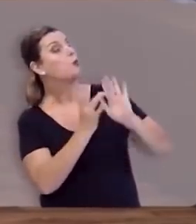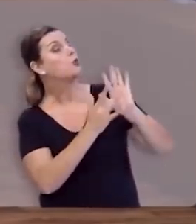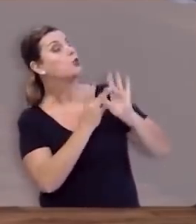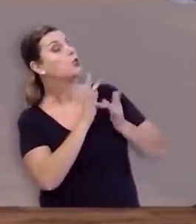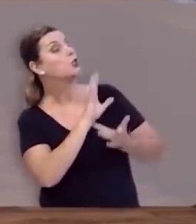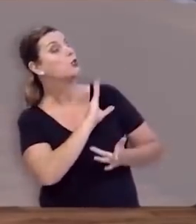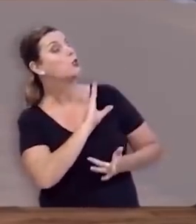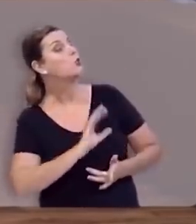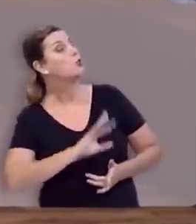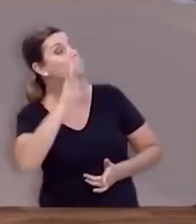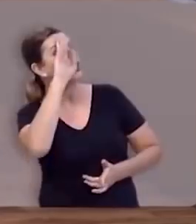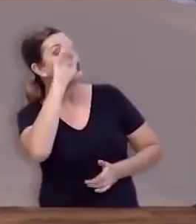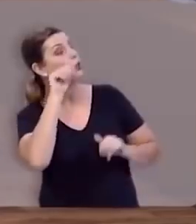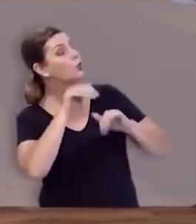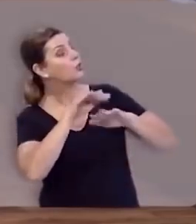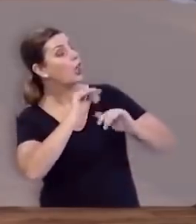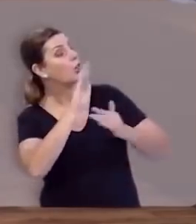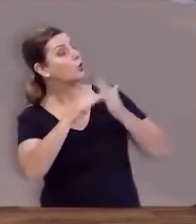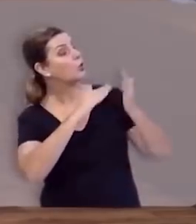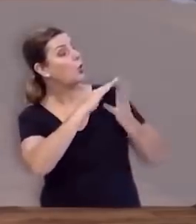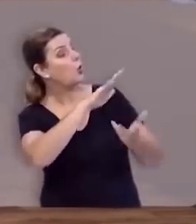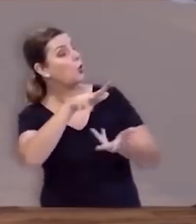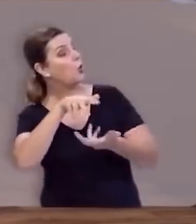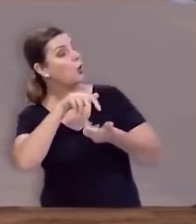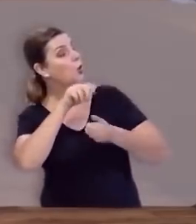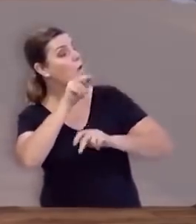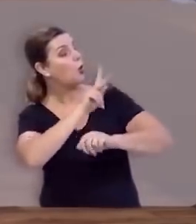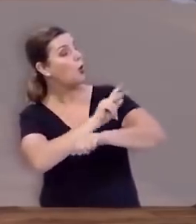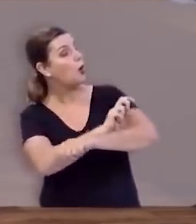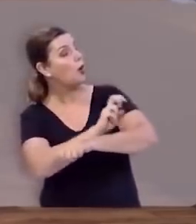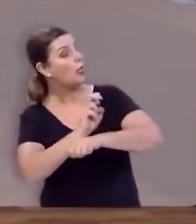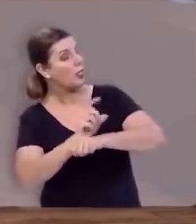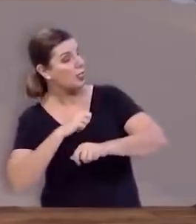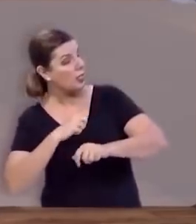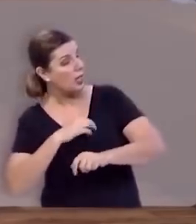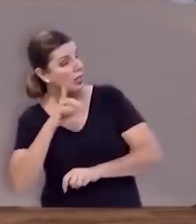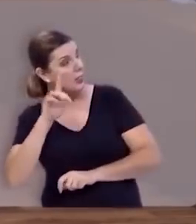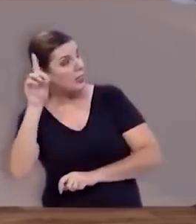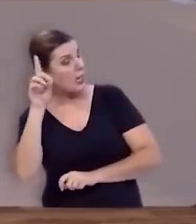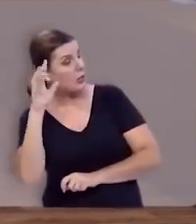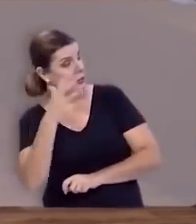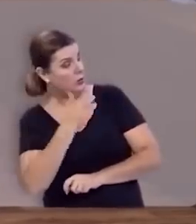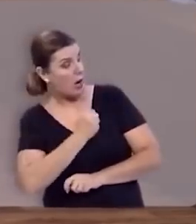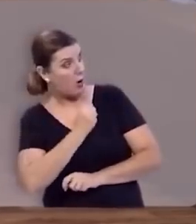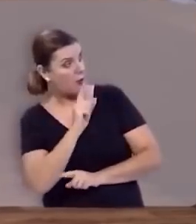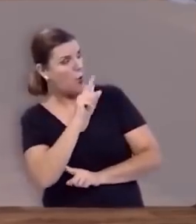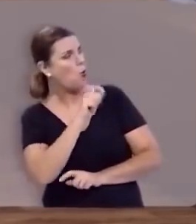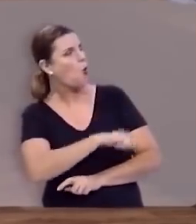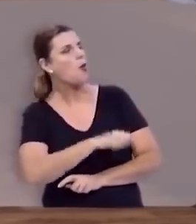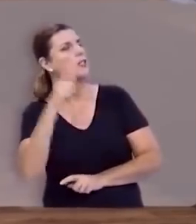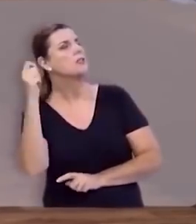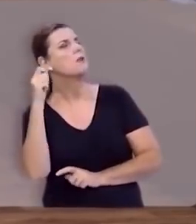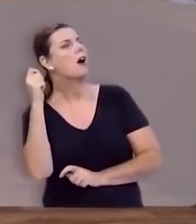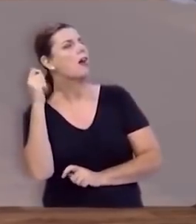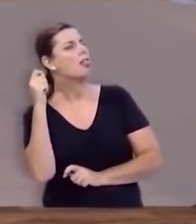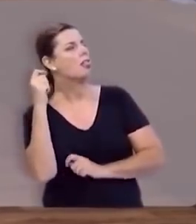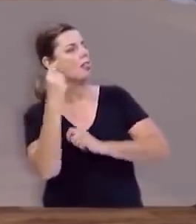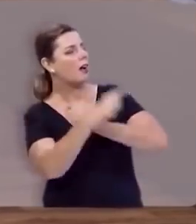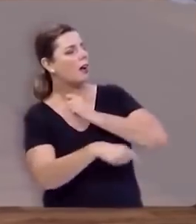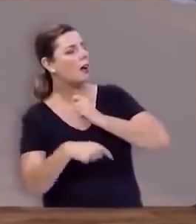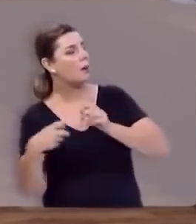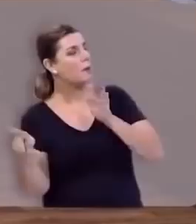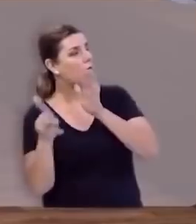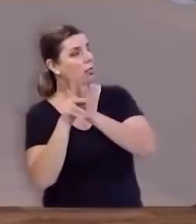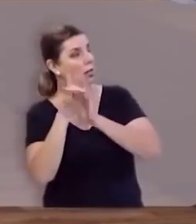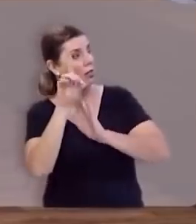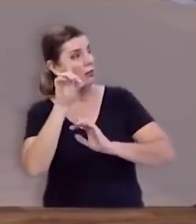exércitos. Toda a terra de Israel saberá que há Deus em Israel e ele salva, não com espada, não com lança, porque do Senhor